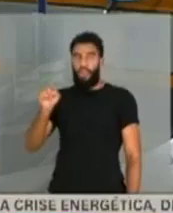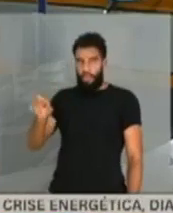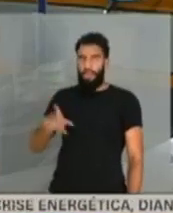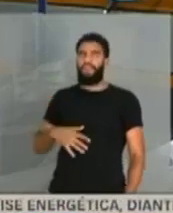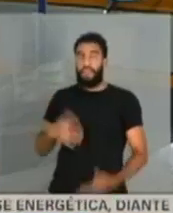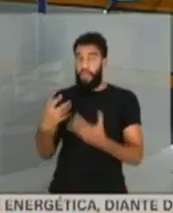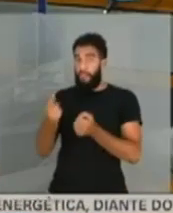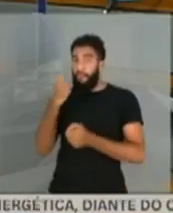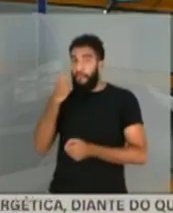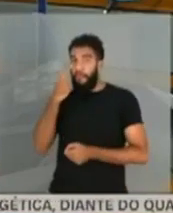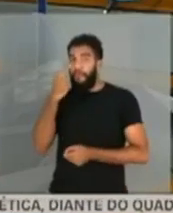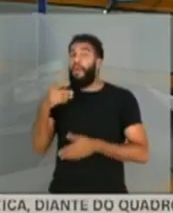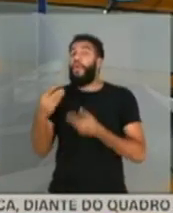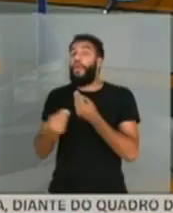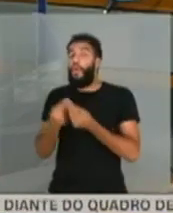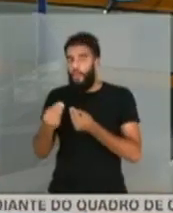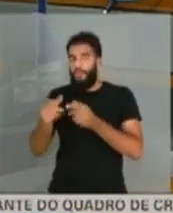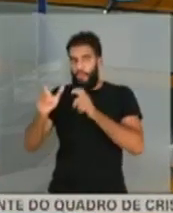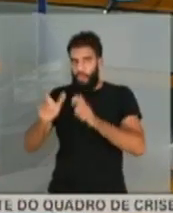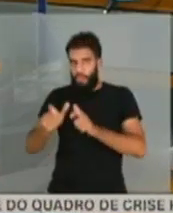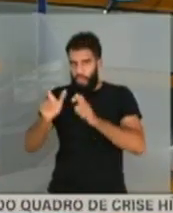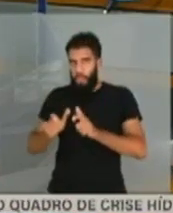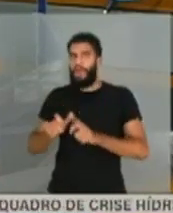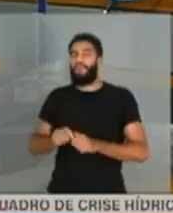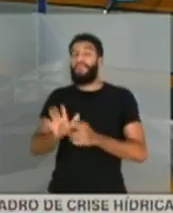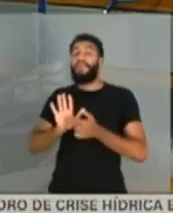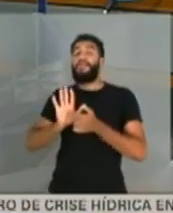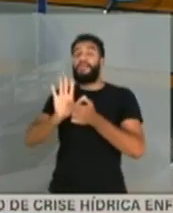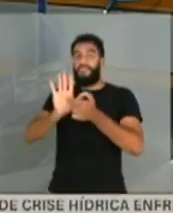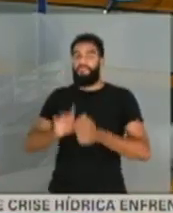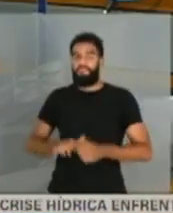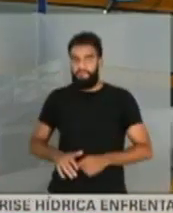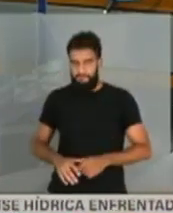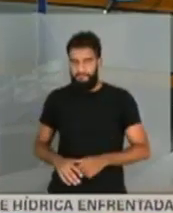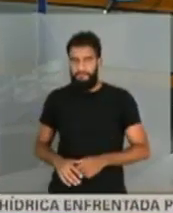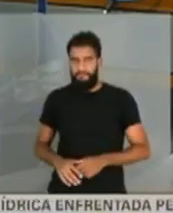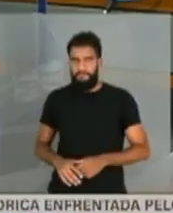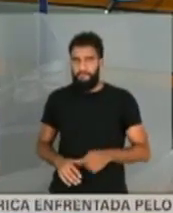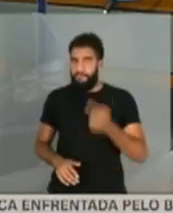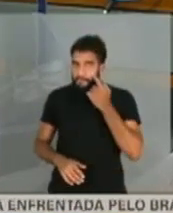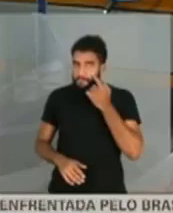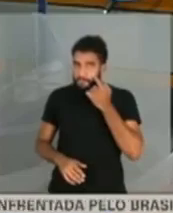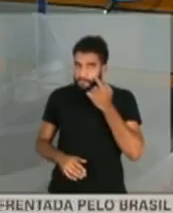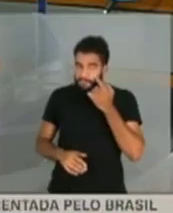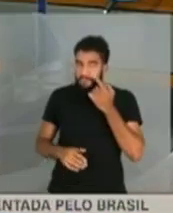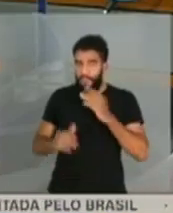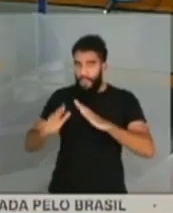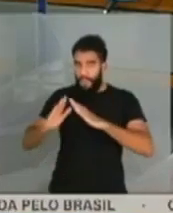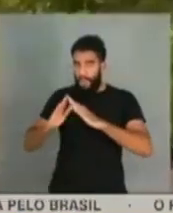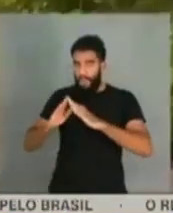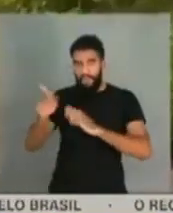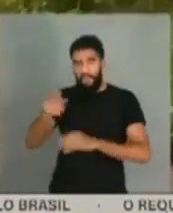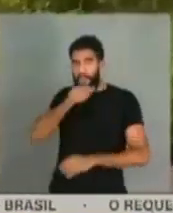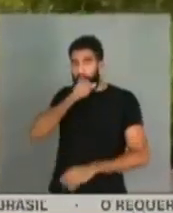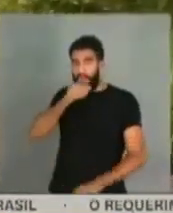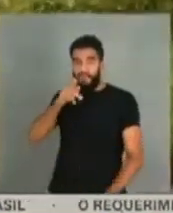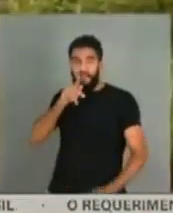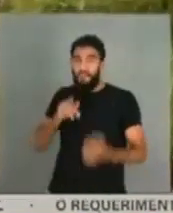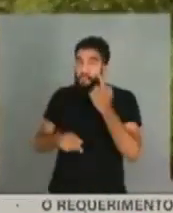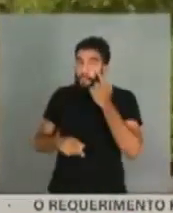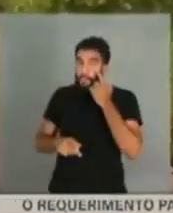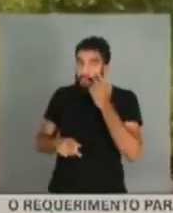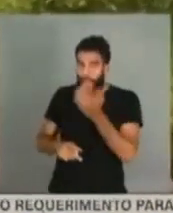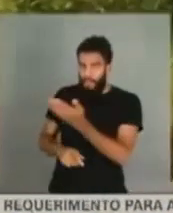Tolentino, olha aí. No endereço aqui que está especificado para a doutora Karina Kufa. Está aí a casa do doutor Marcos Tolentino, lá em Macapá. Está lá nesse